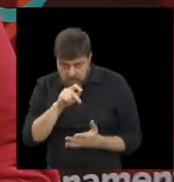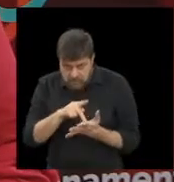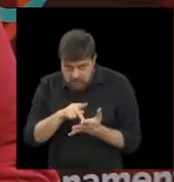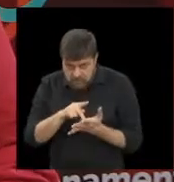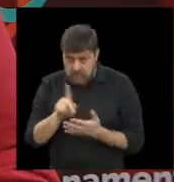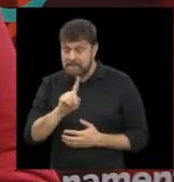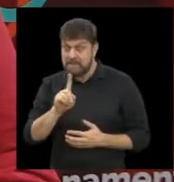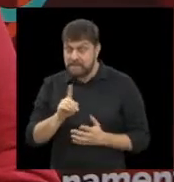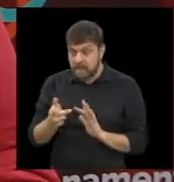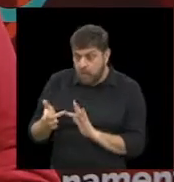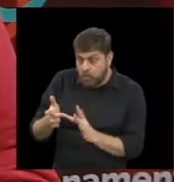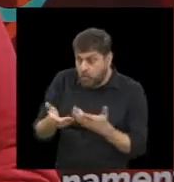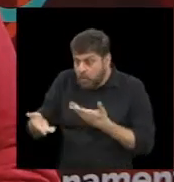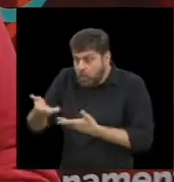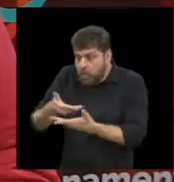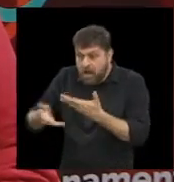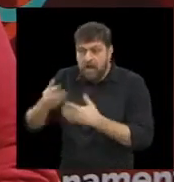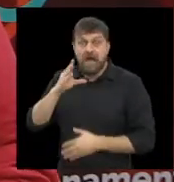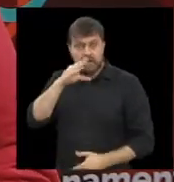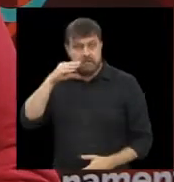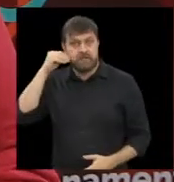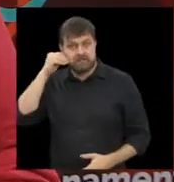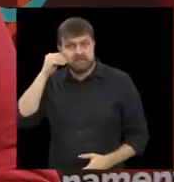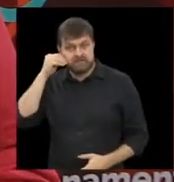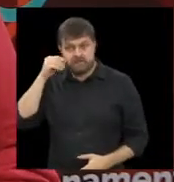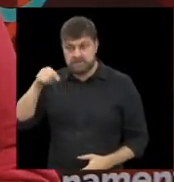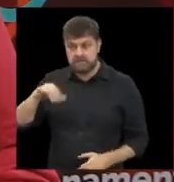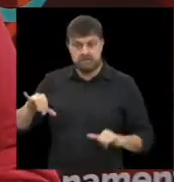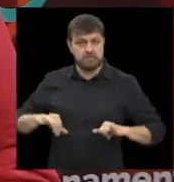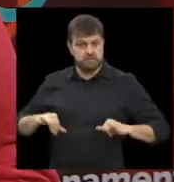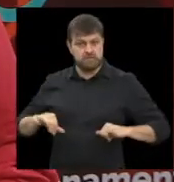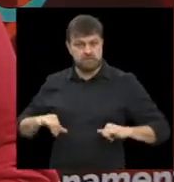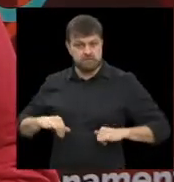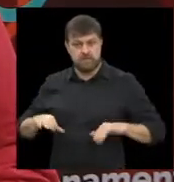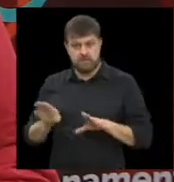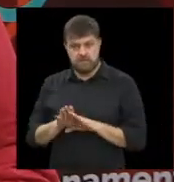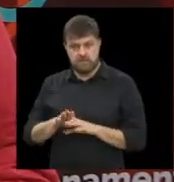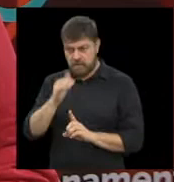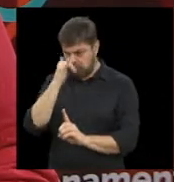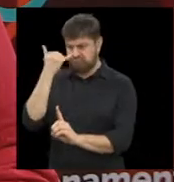Do relacionamento entre os adolescentes. Né, então, é,